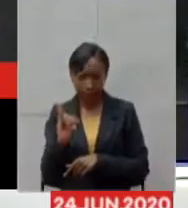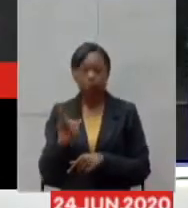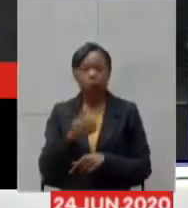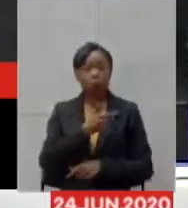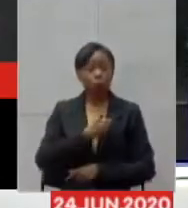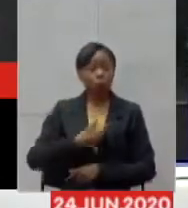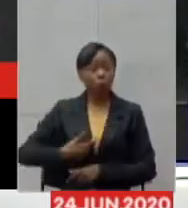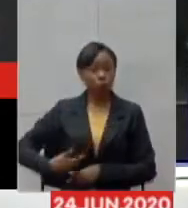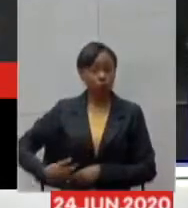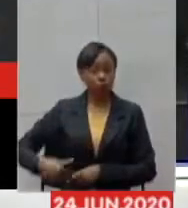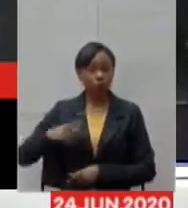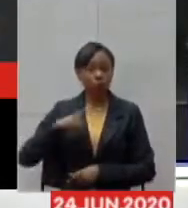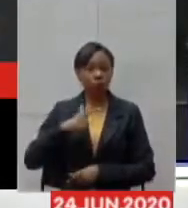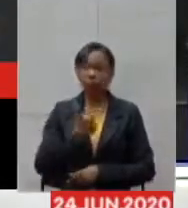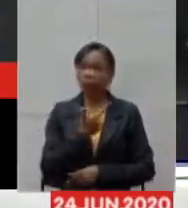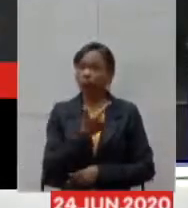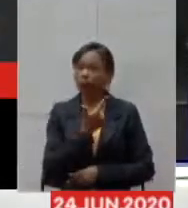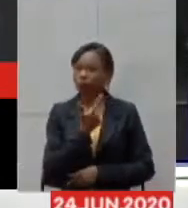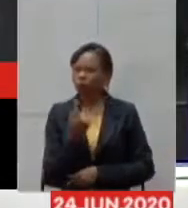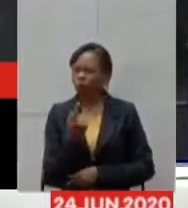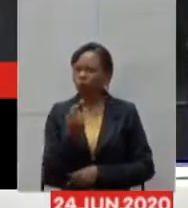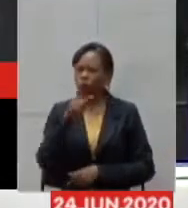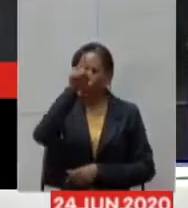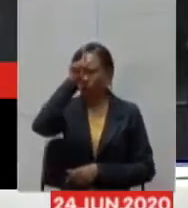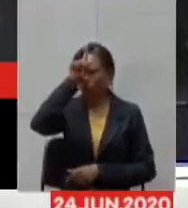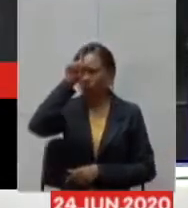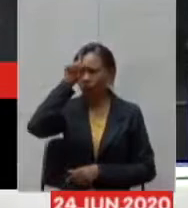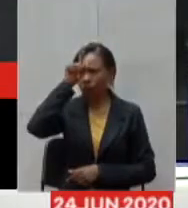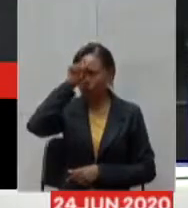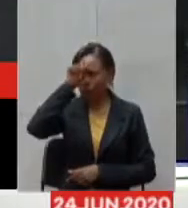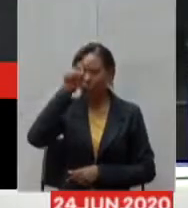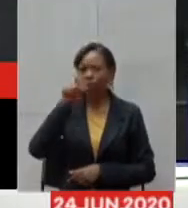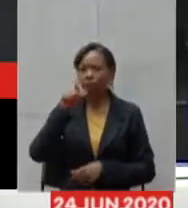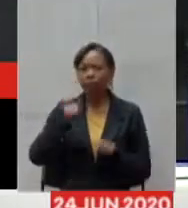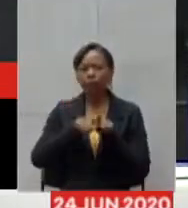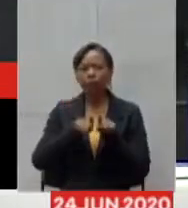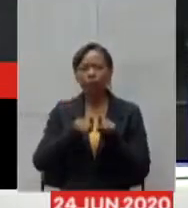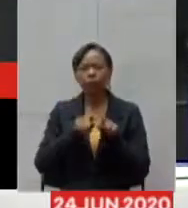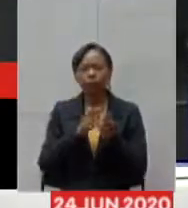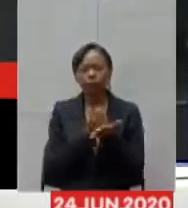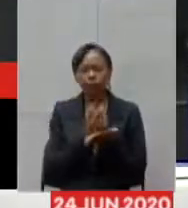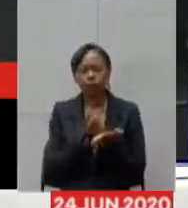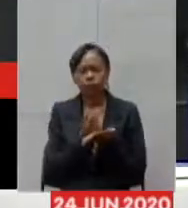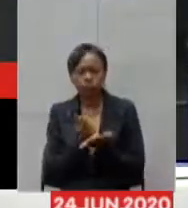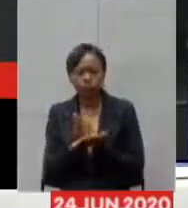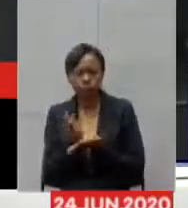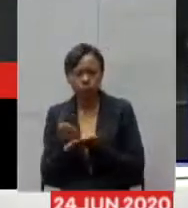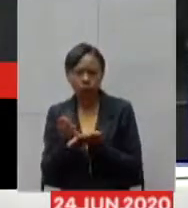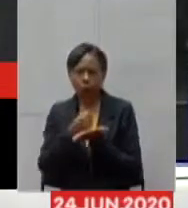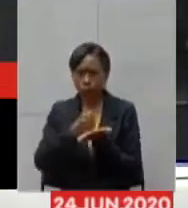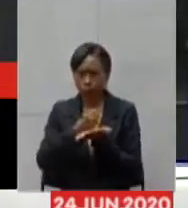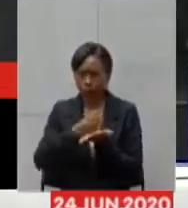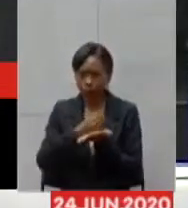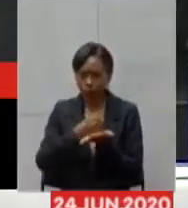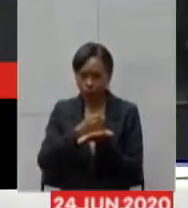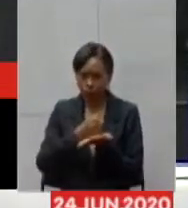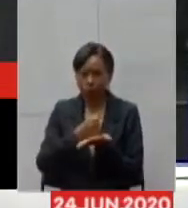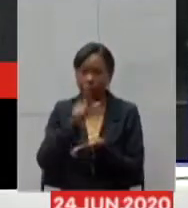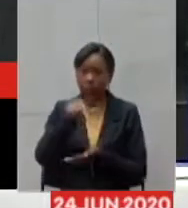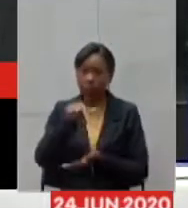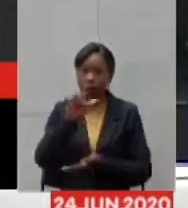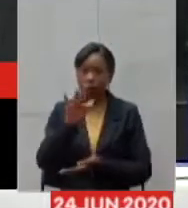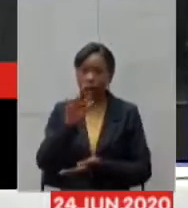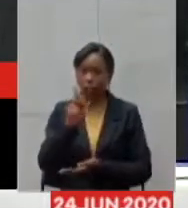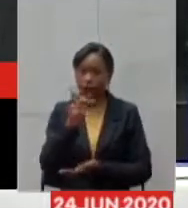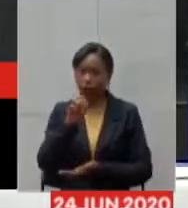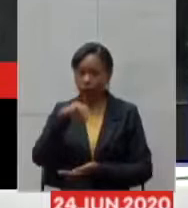21 hospitais que são da FEMIG, normalmente quem compra esses medicamentos é a FEMIG, mas já prevendo